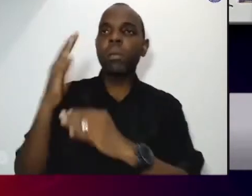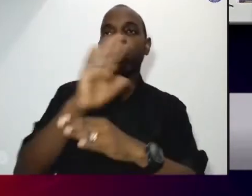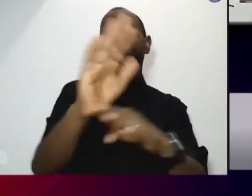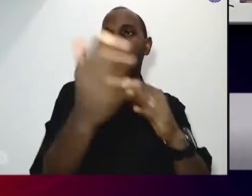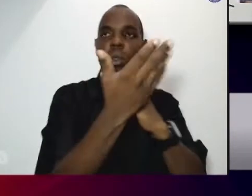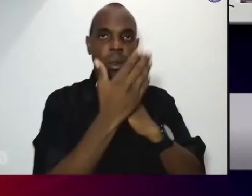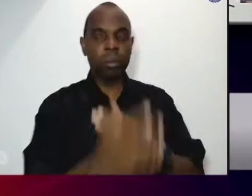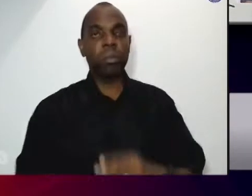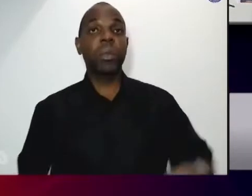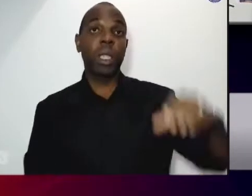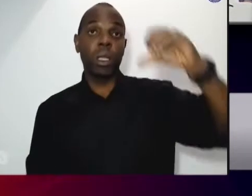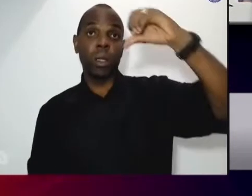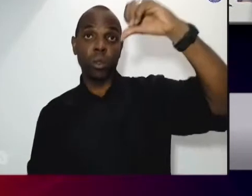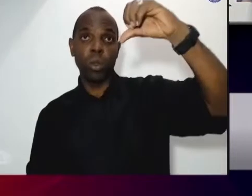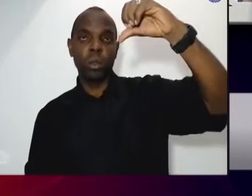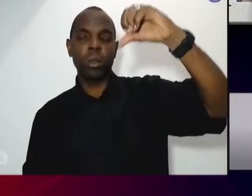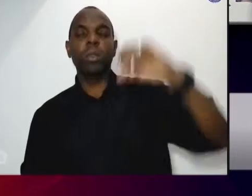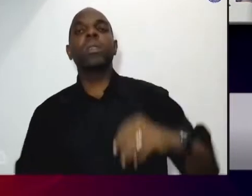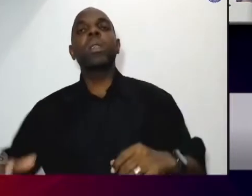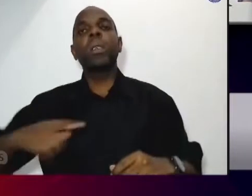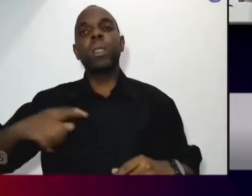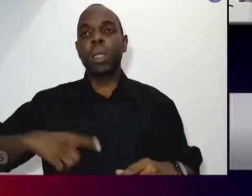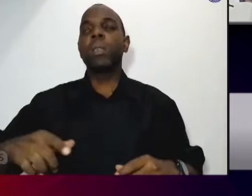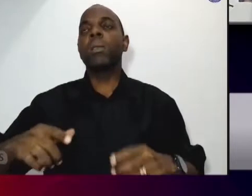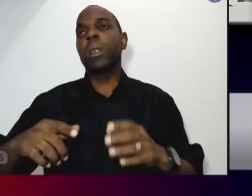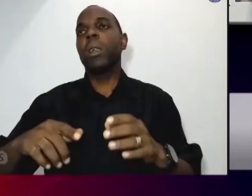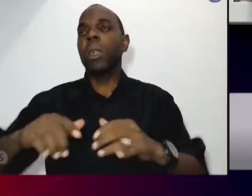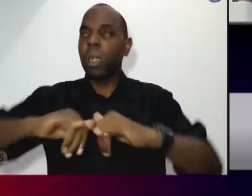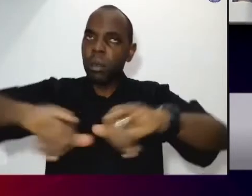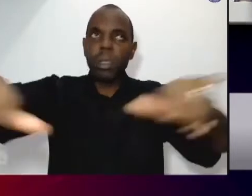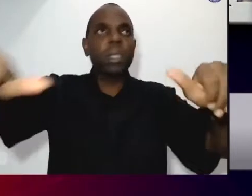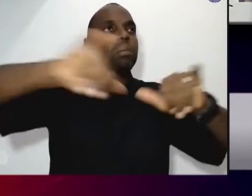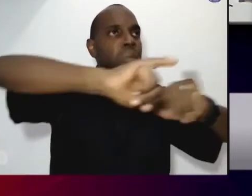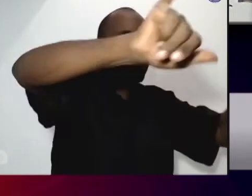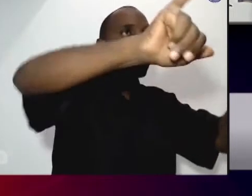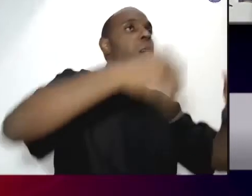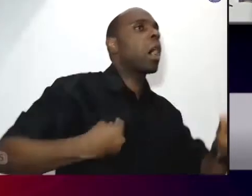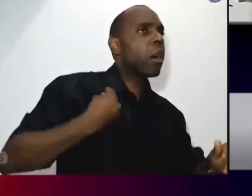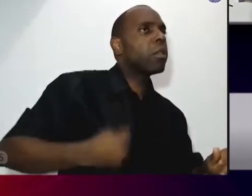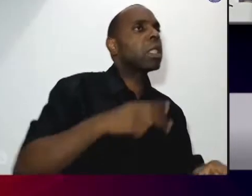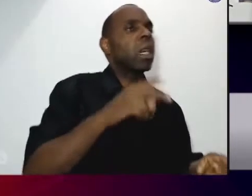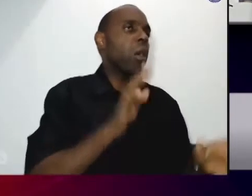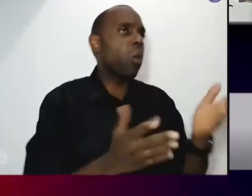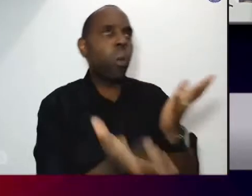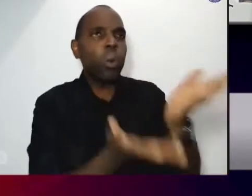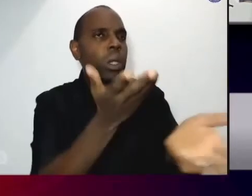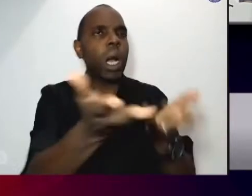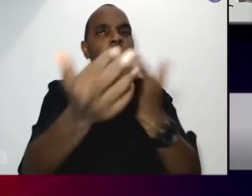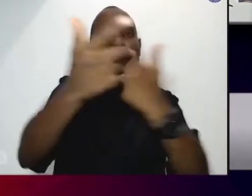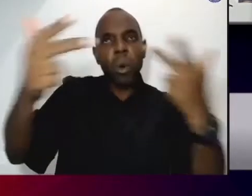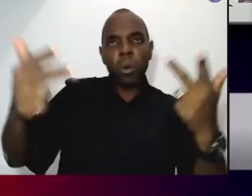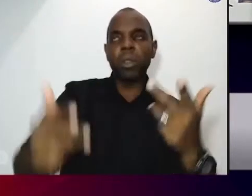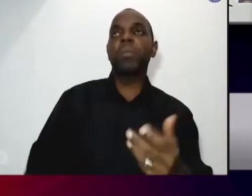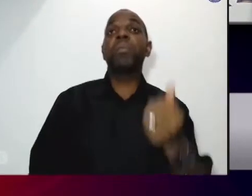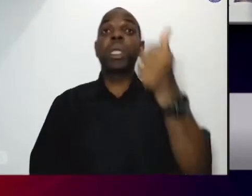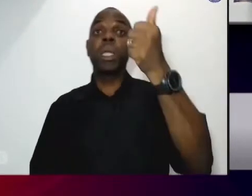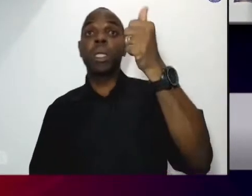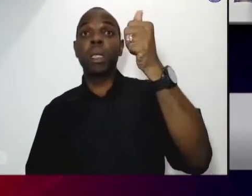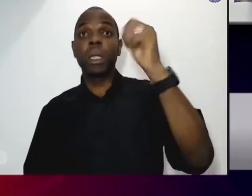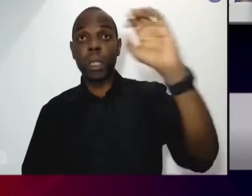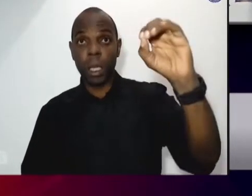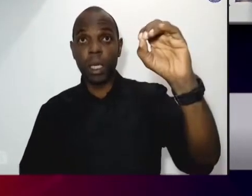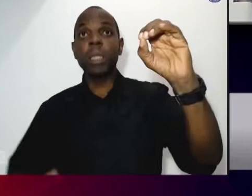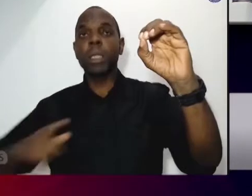valorizar, divulgar e fortalecer iniciativas em favor da vida. E o décimo, conscientizar para a vivência da ecologia